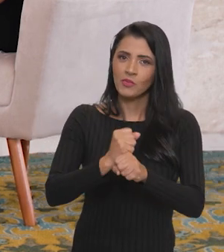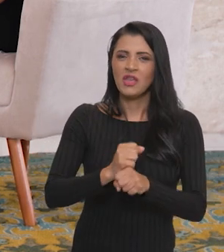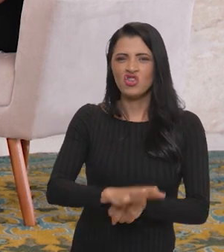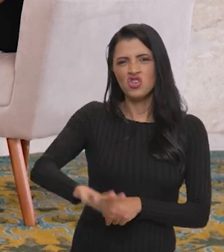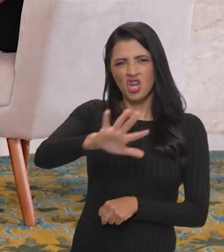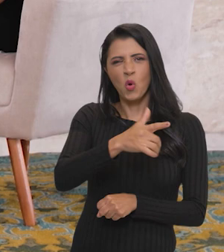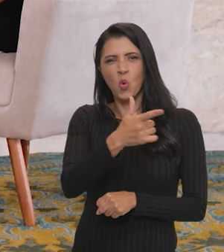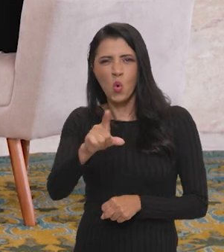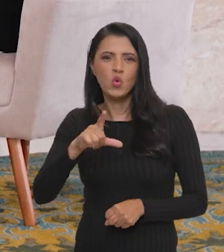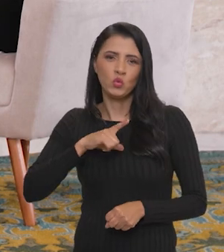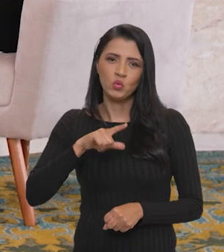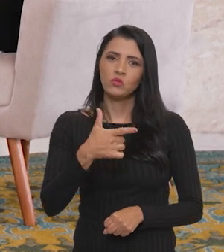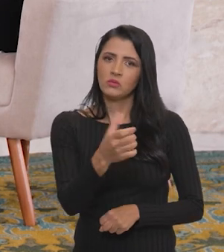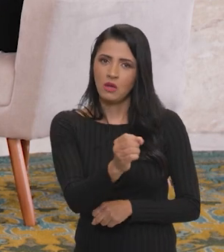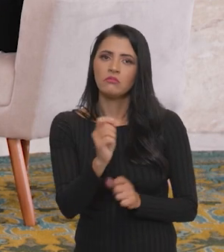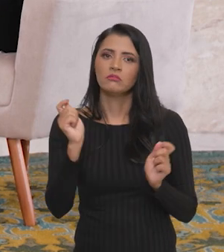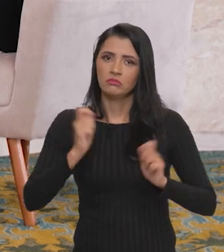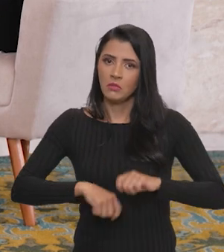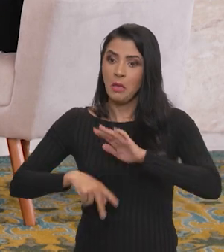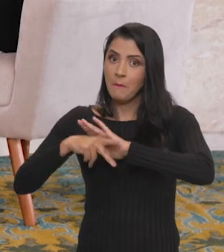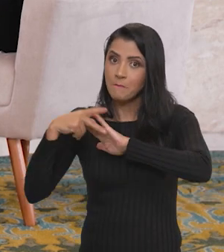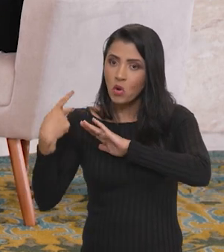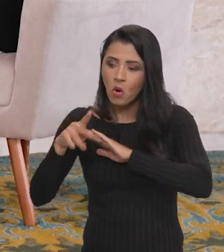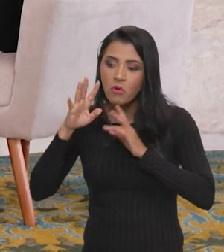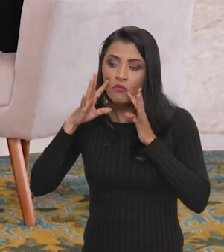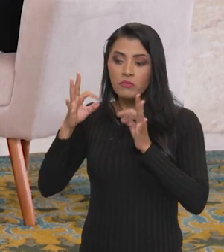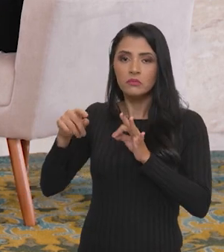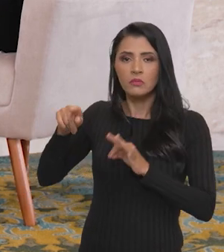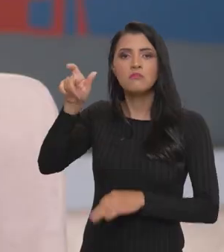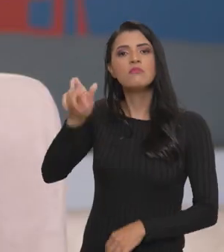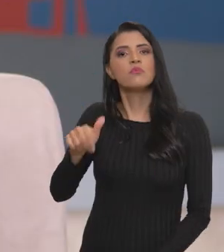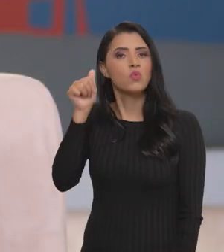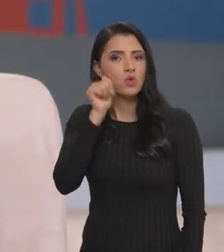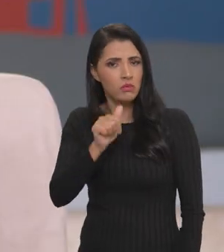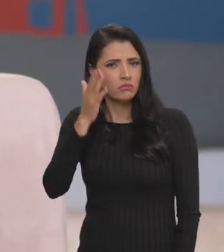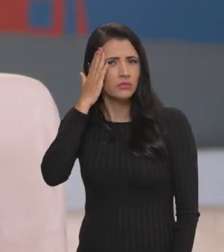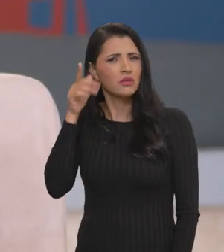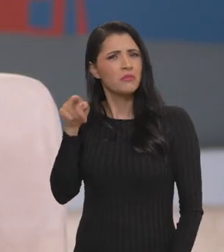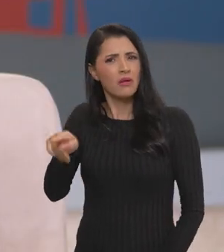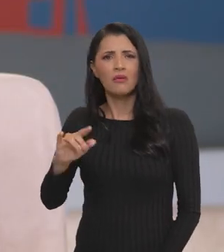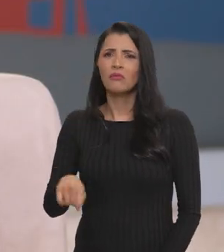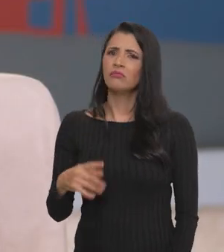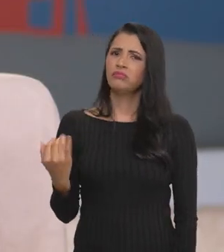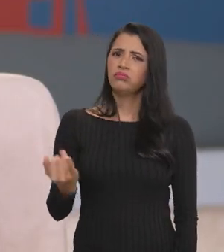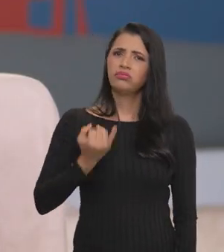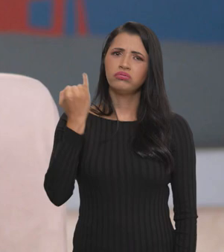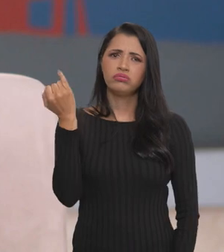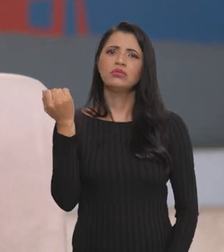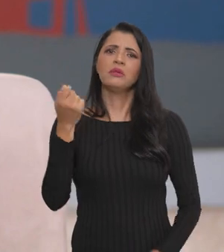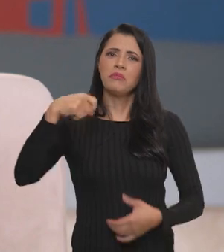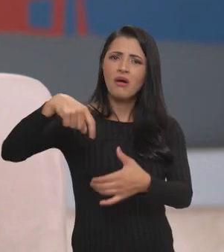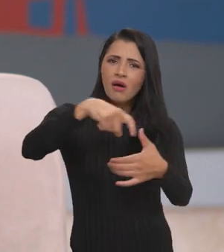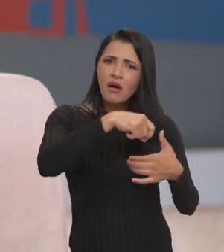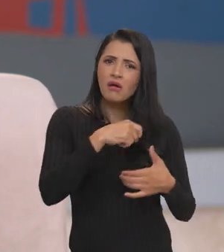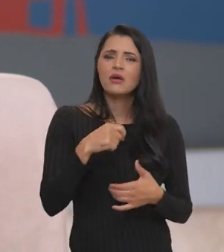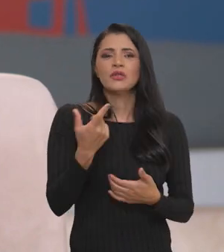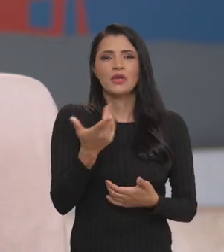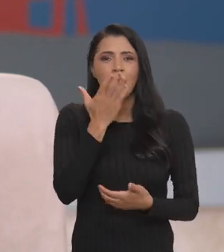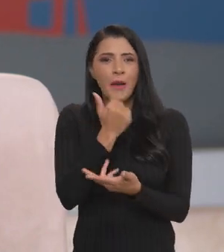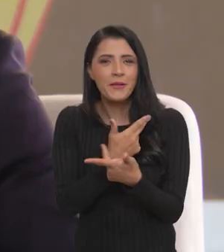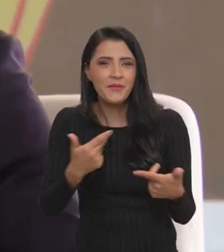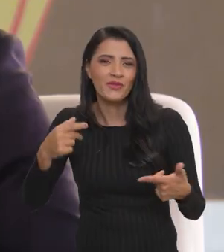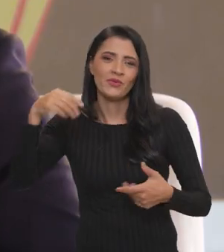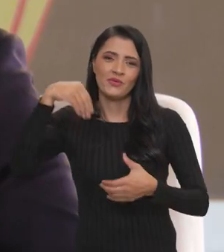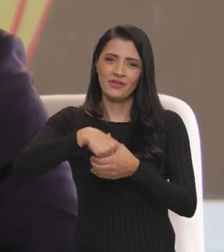ficou 10 mil. Mas a gente fez questão de ter uma medida específica para as mulheres, porque a gente sabe que elas são fundamentais para a produção de alimentos no